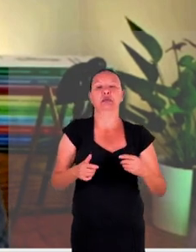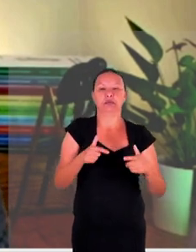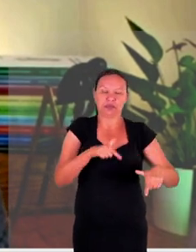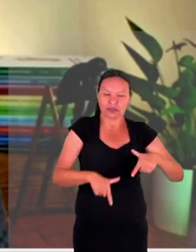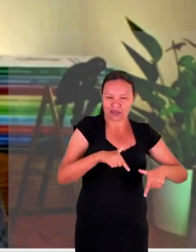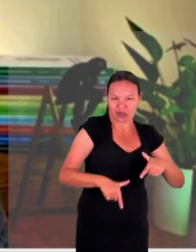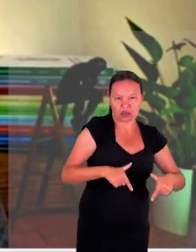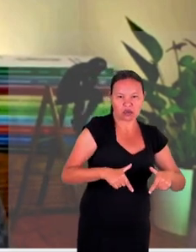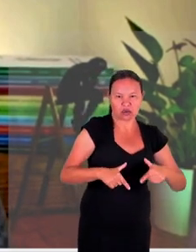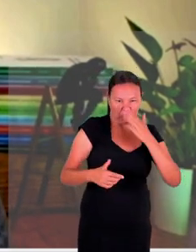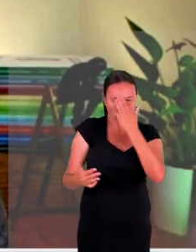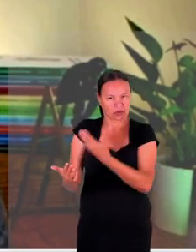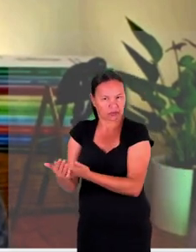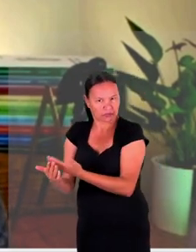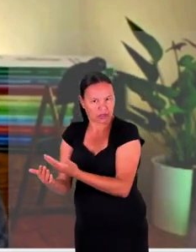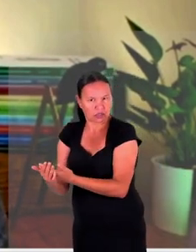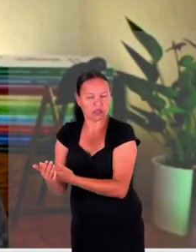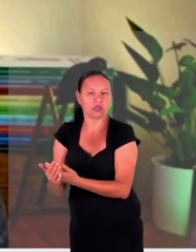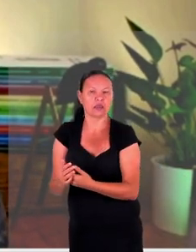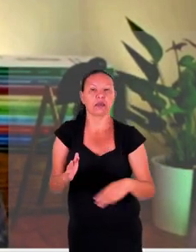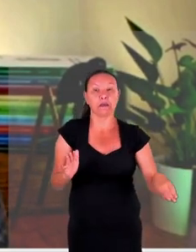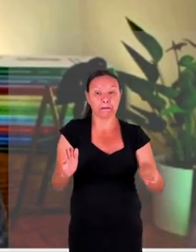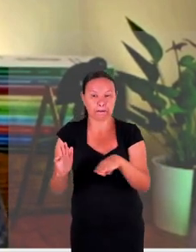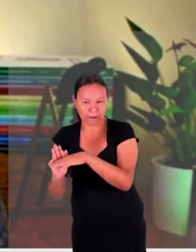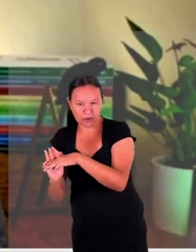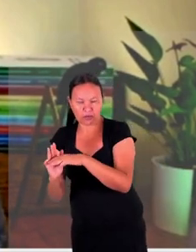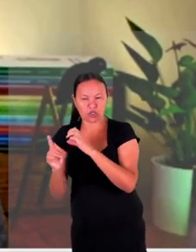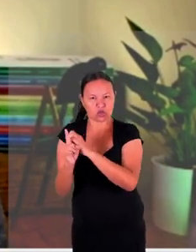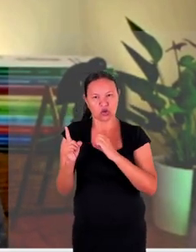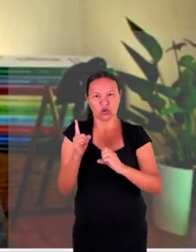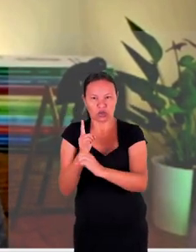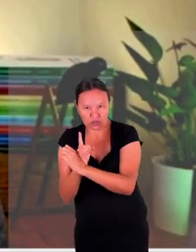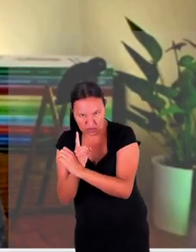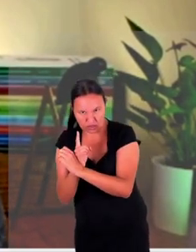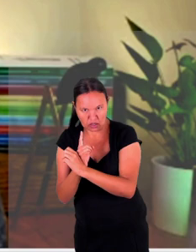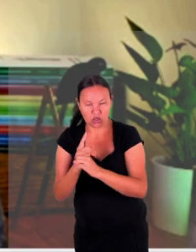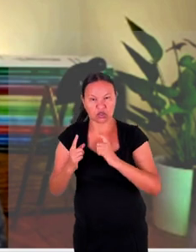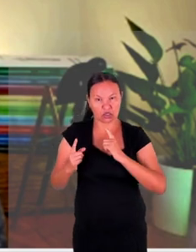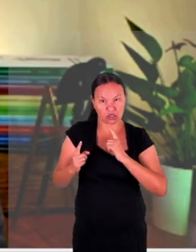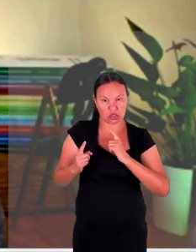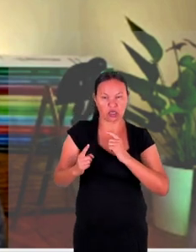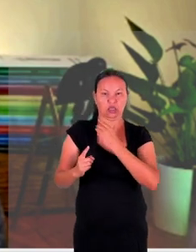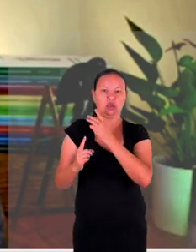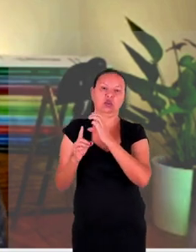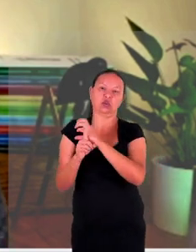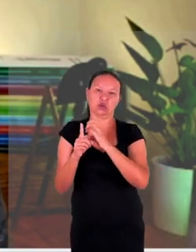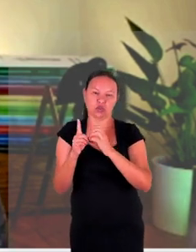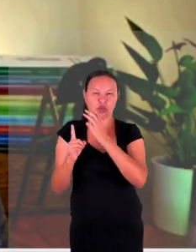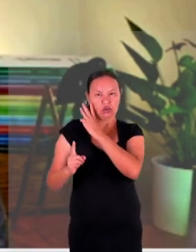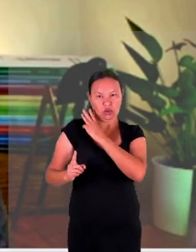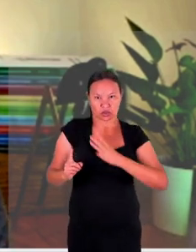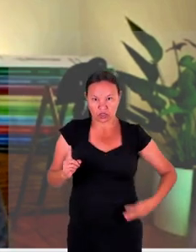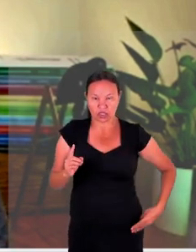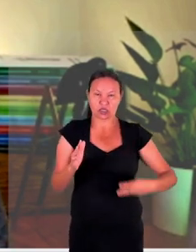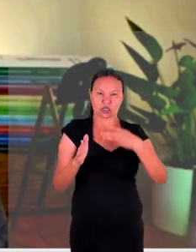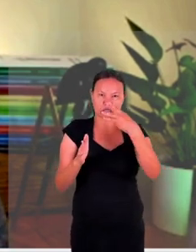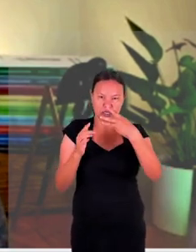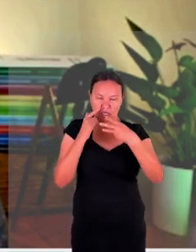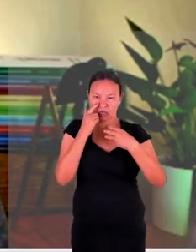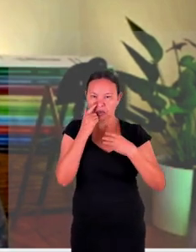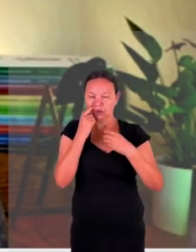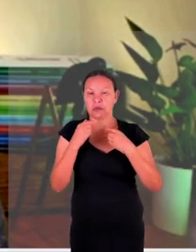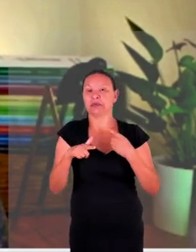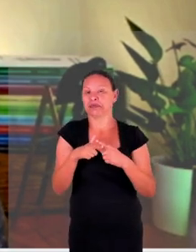interdisciplinar permite que a gente numa sociedade que tem uma constituição de terceira geração que tem uma constituição